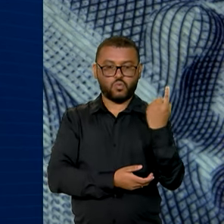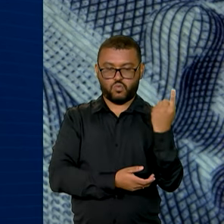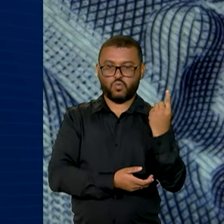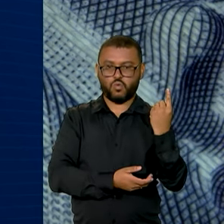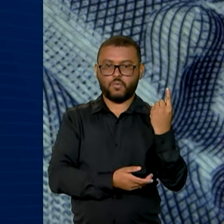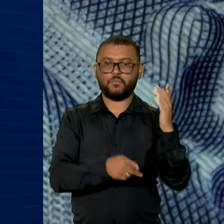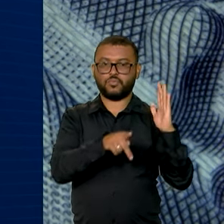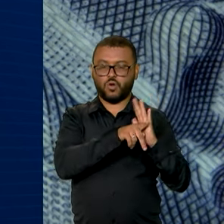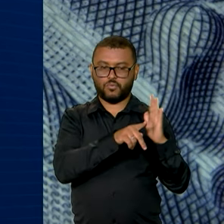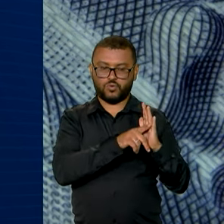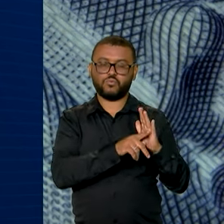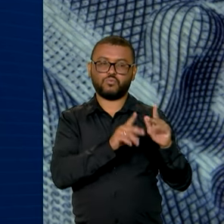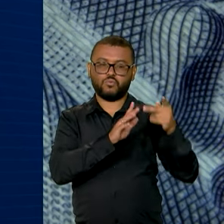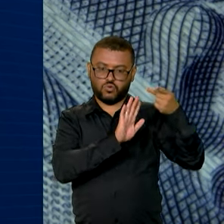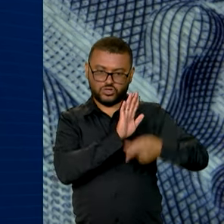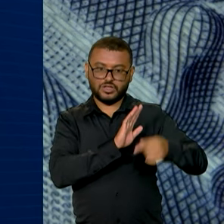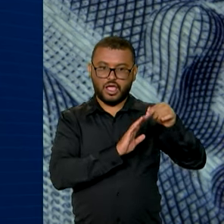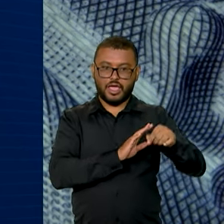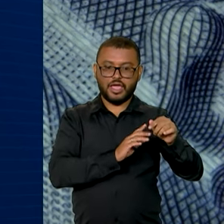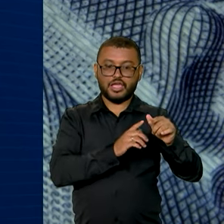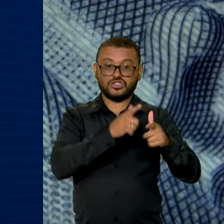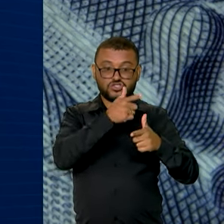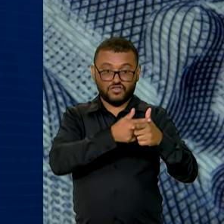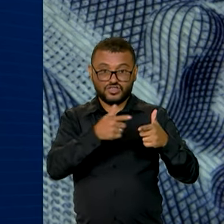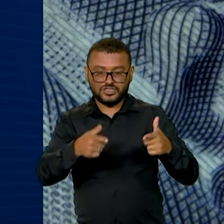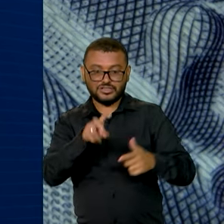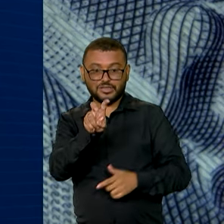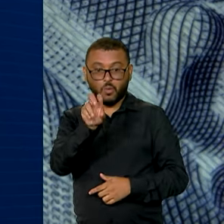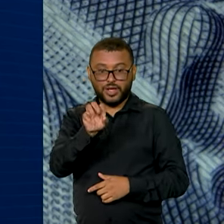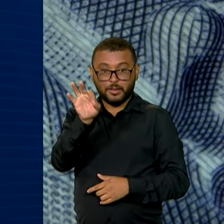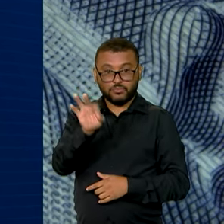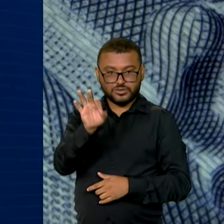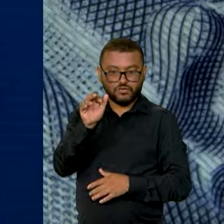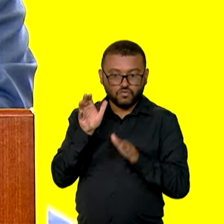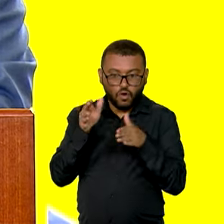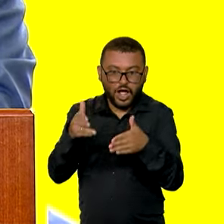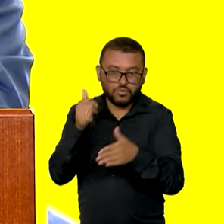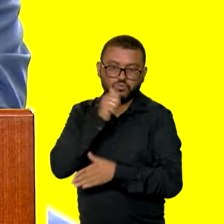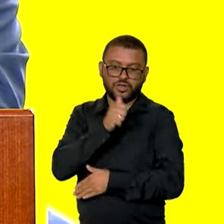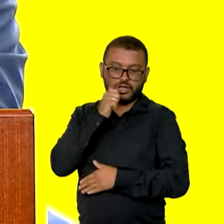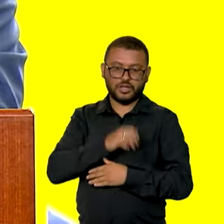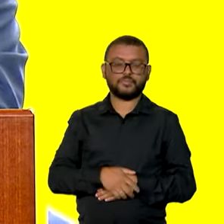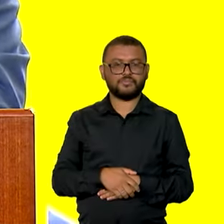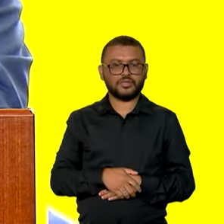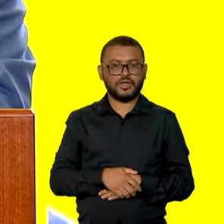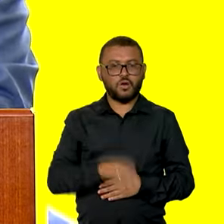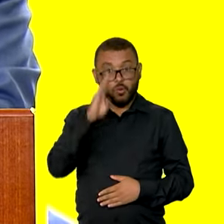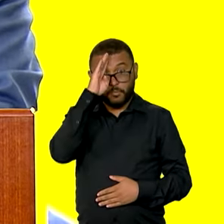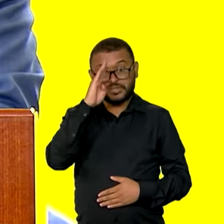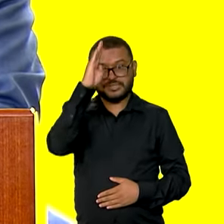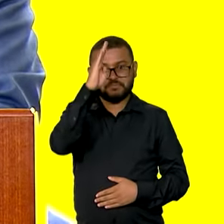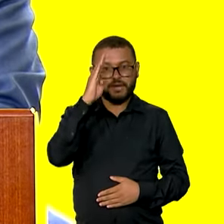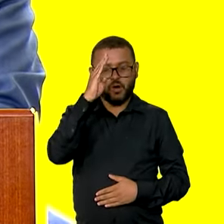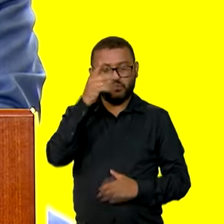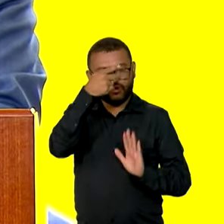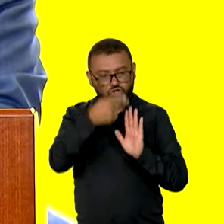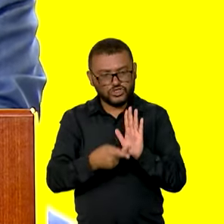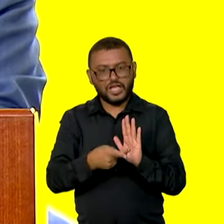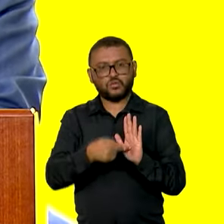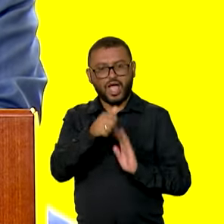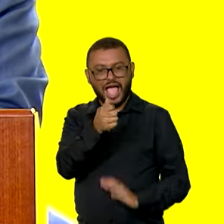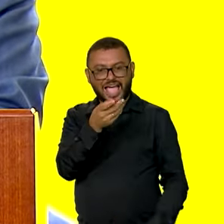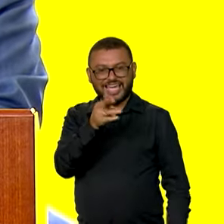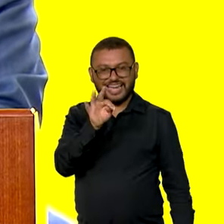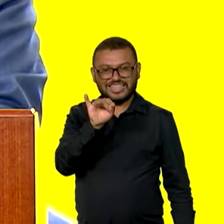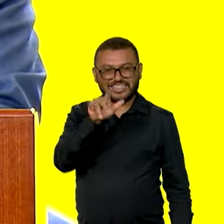Brasil, sendo que metade desse valor deve ser destinado às mulheres. O pilar central do programa Acredita é a